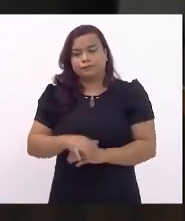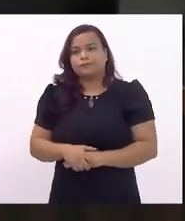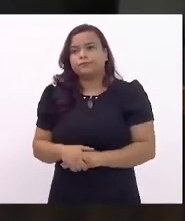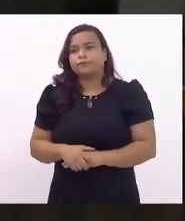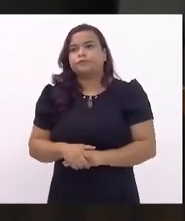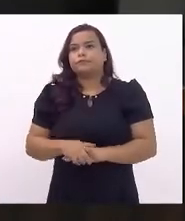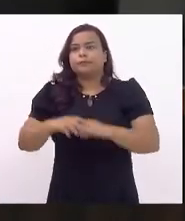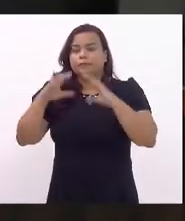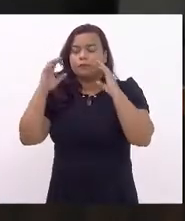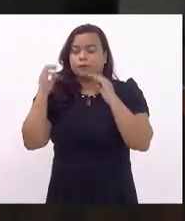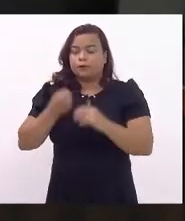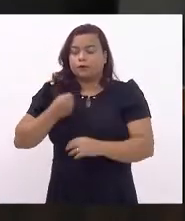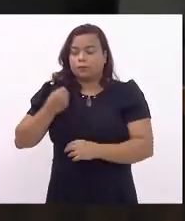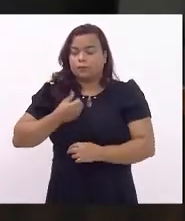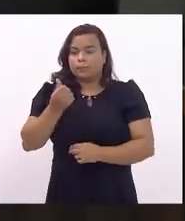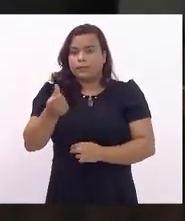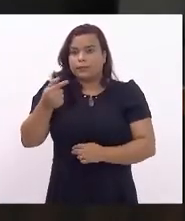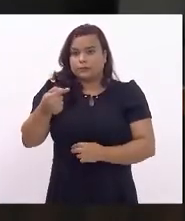assessoria.